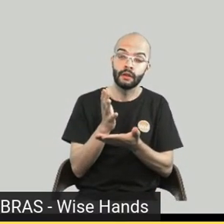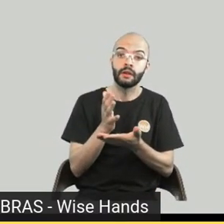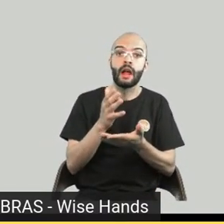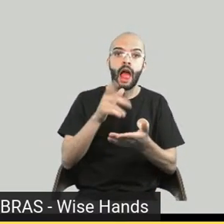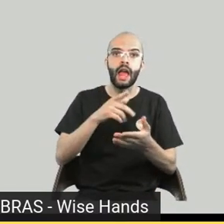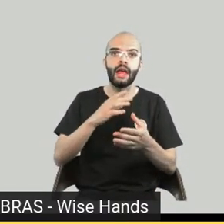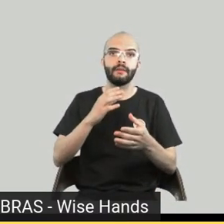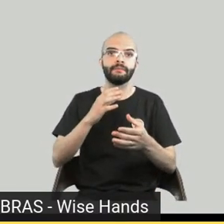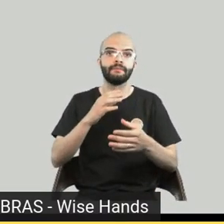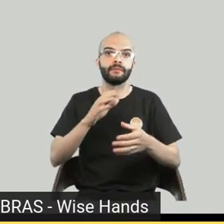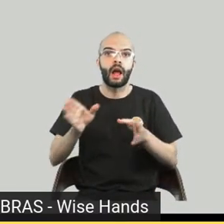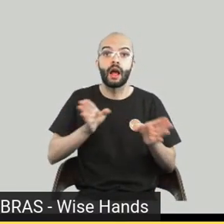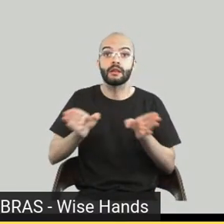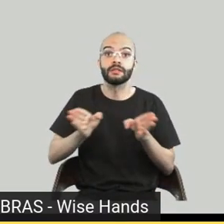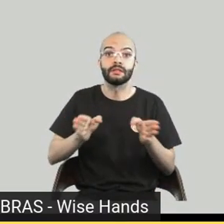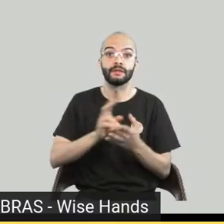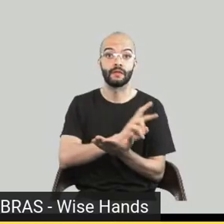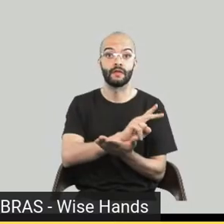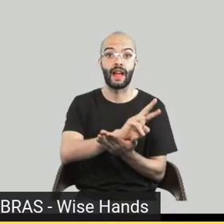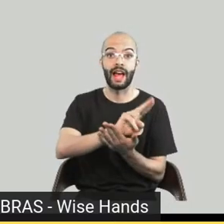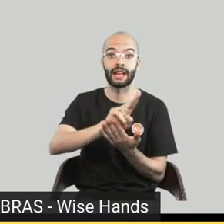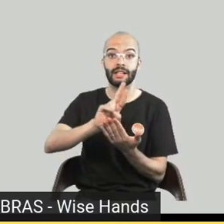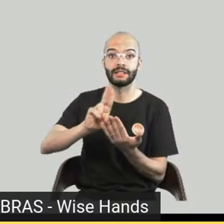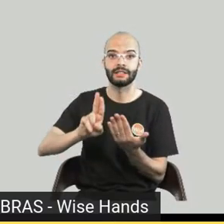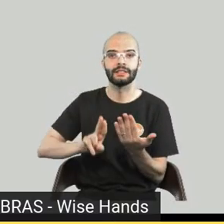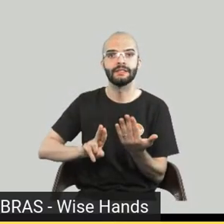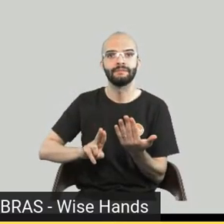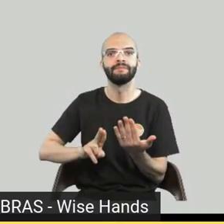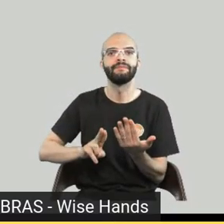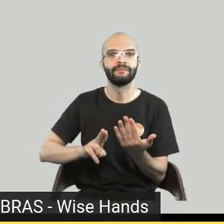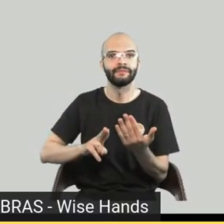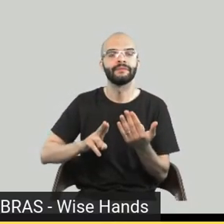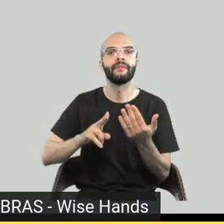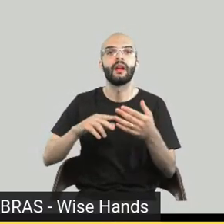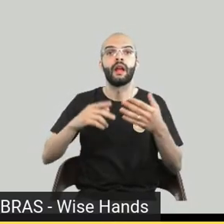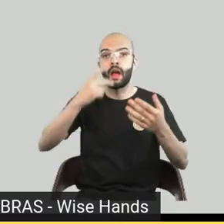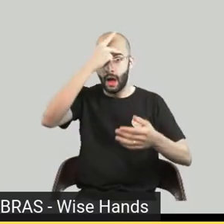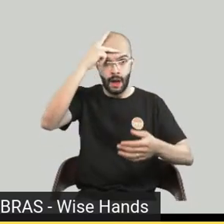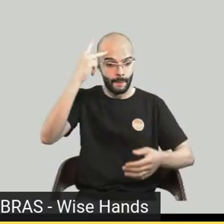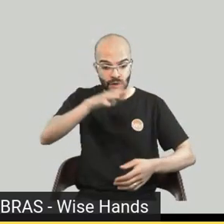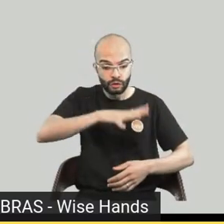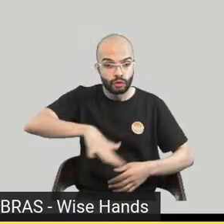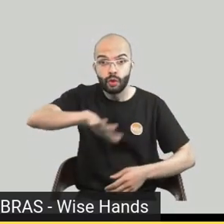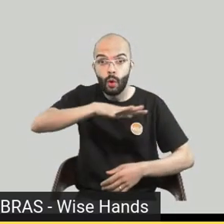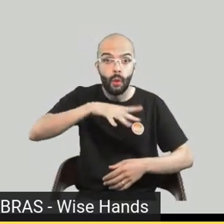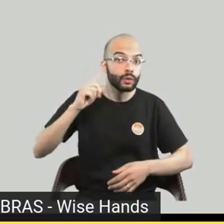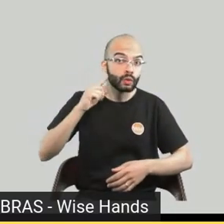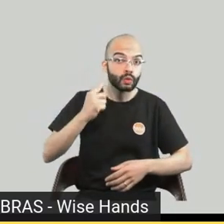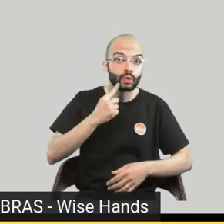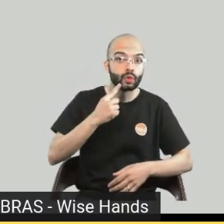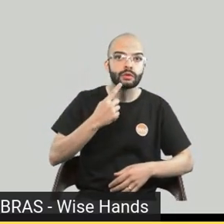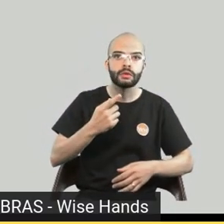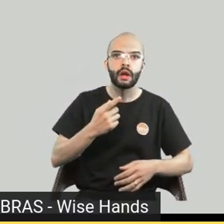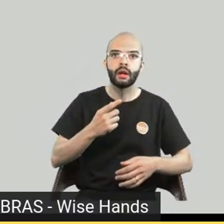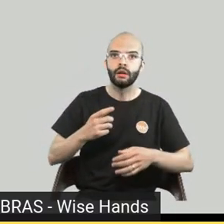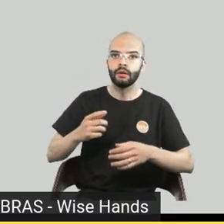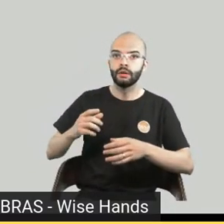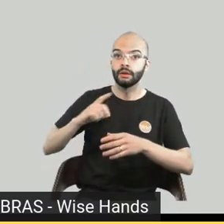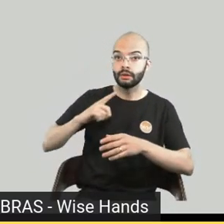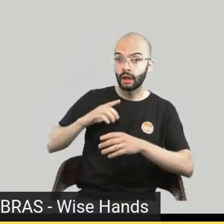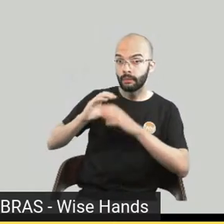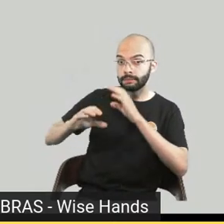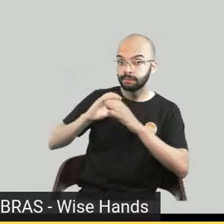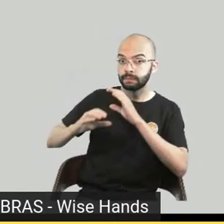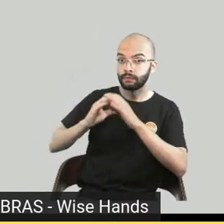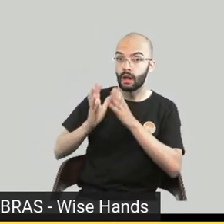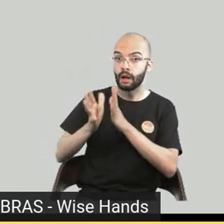digital multiacessível, ele traz essa possibilidade da pessoa poder entender na língua mãe em que ele foi alfabetizado, onde ele foi, onde